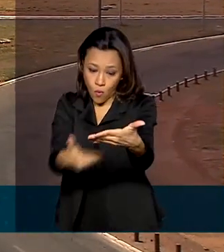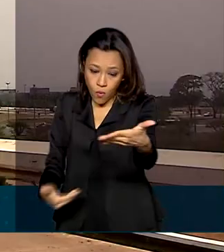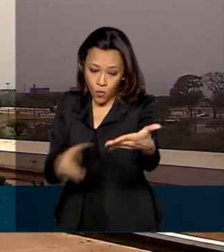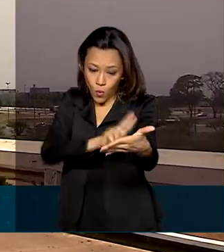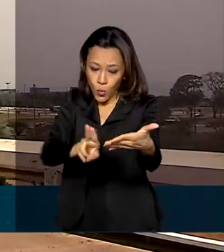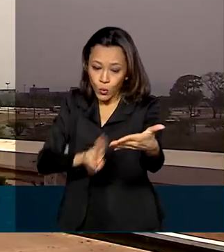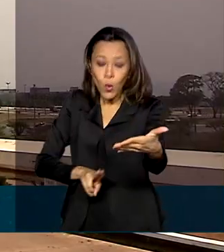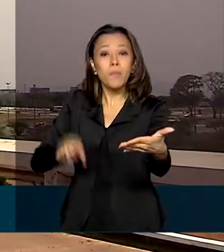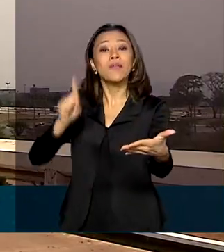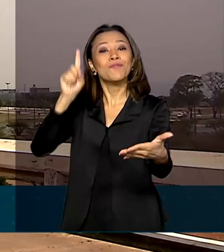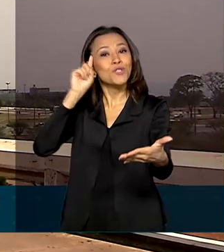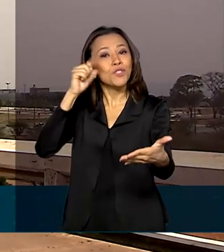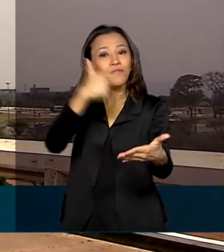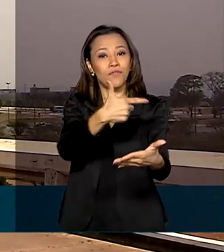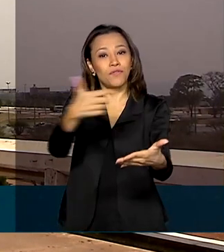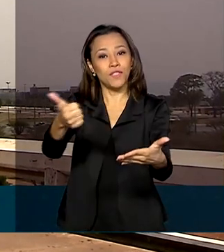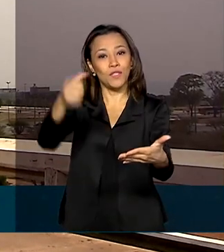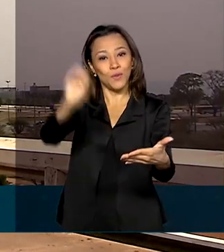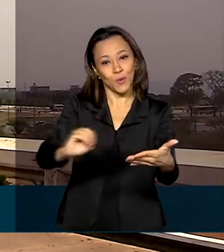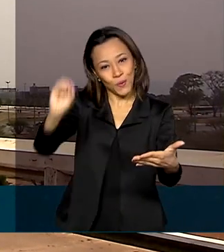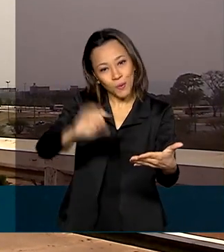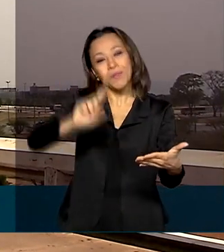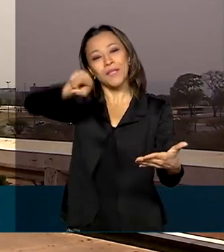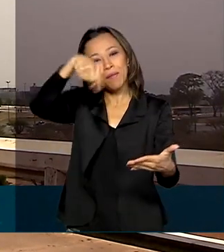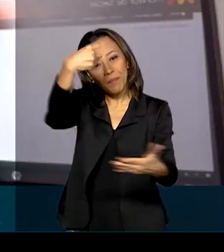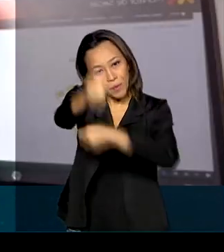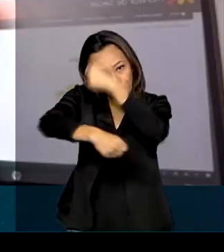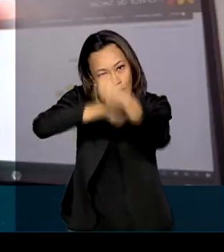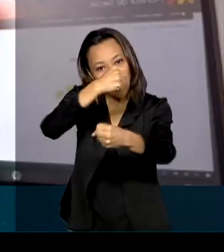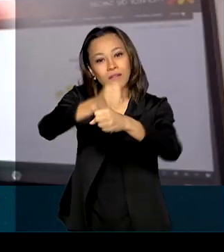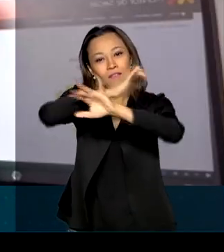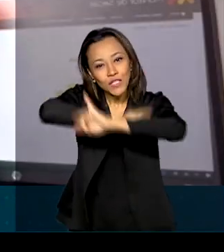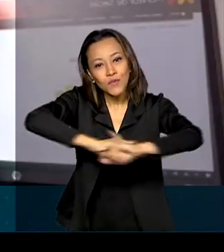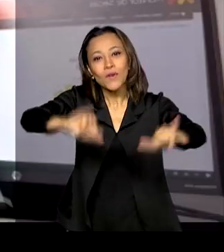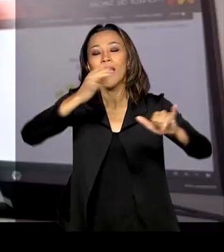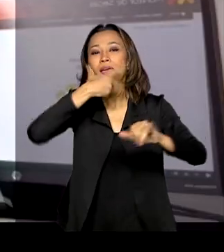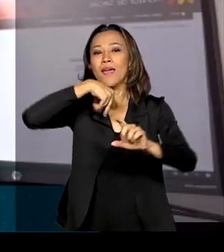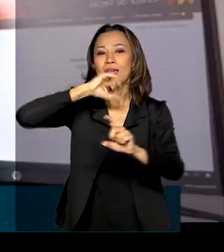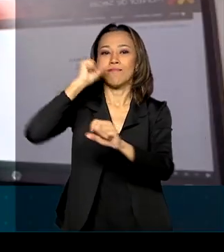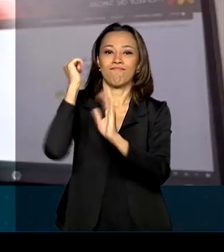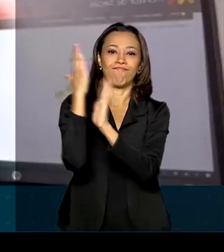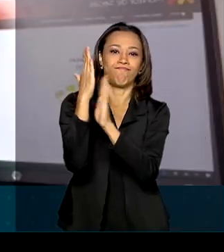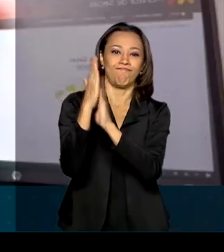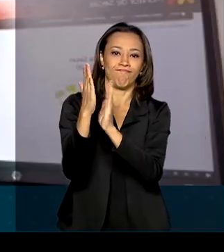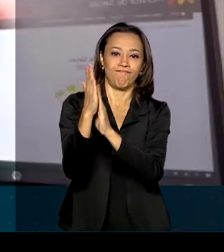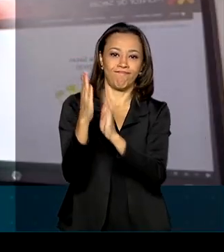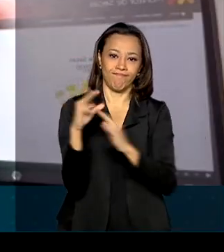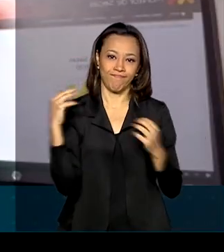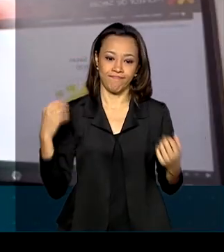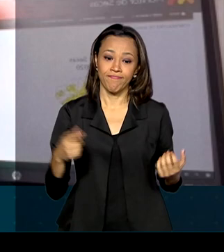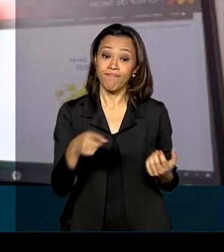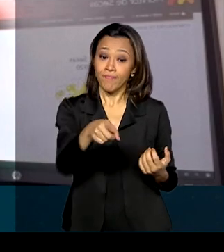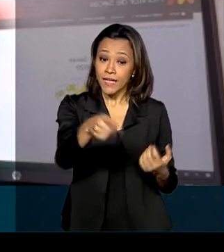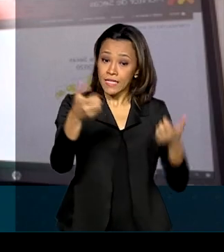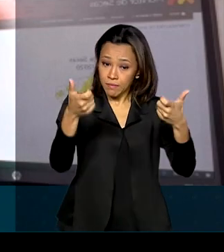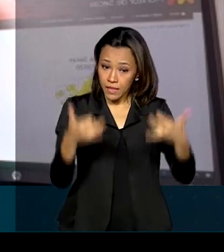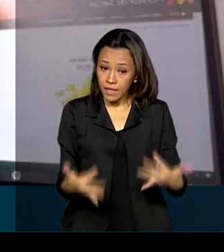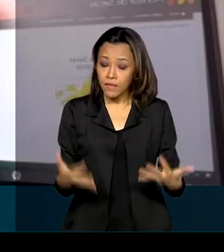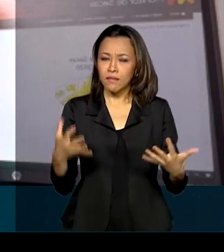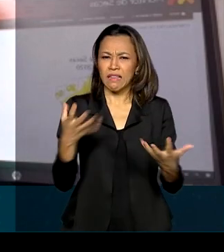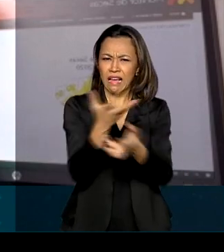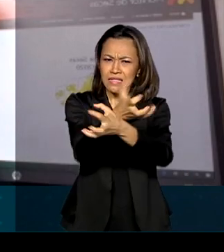outubro e o vencedor será conhecido no ano que vem. Em razão da seca ser um fenômeno de difícil determinação